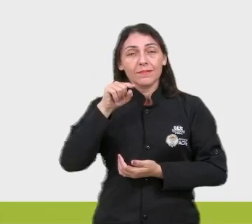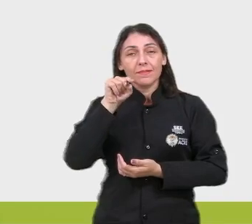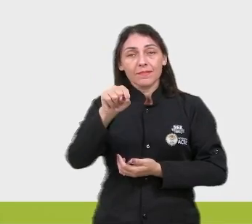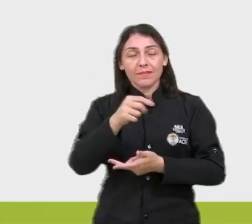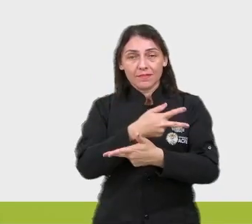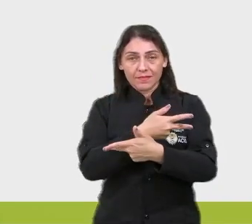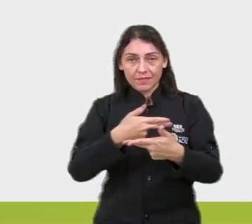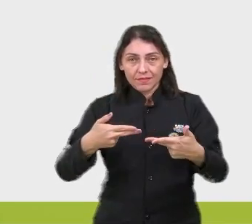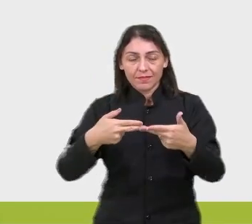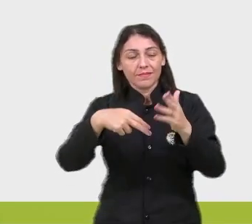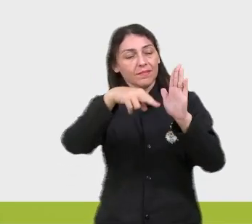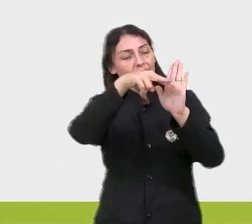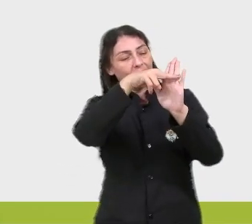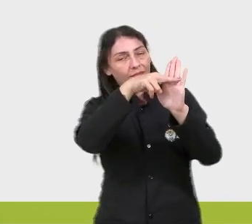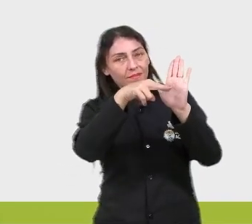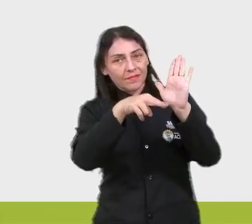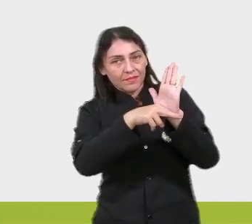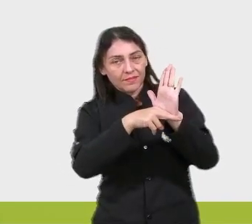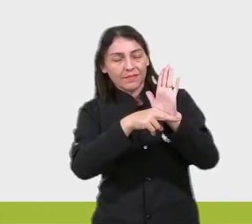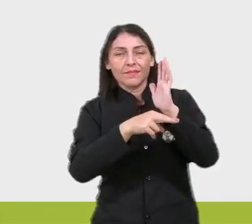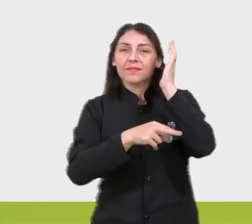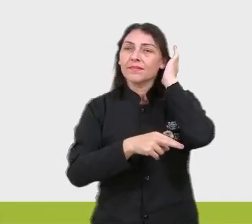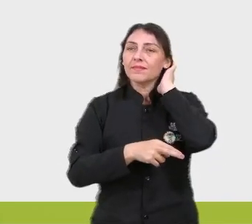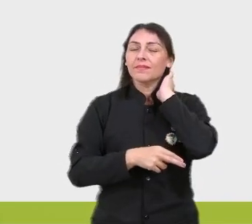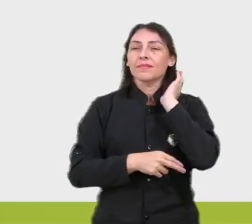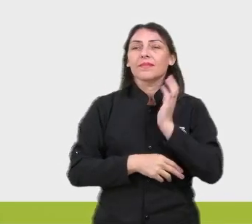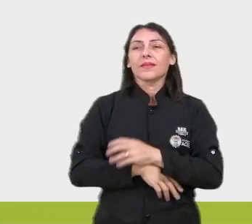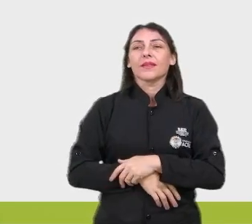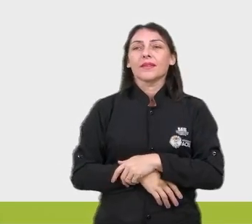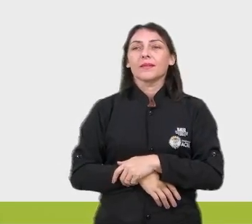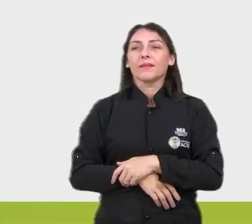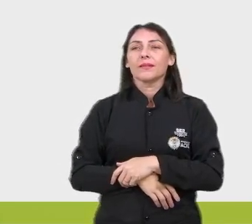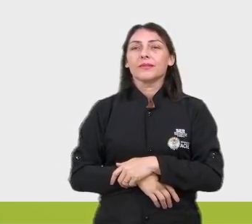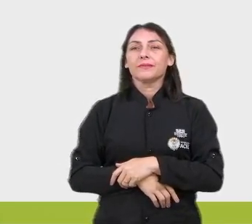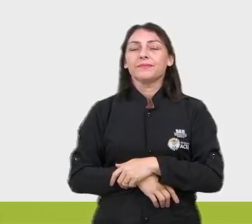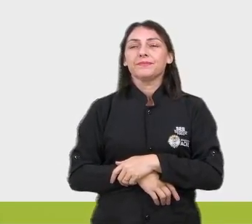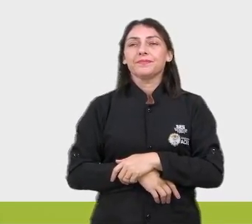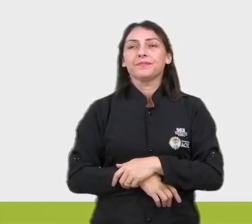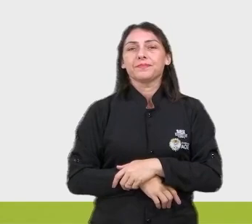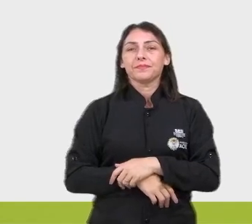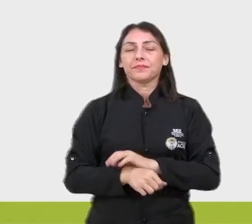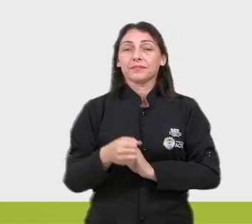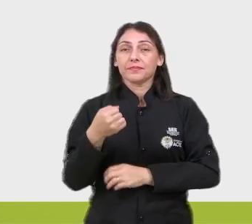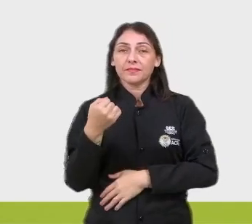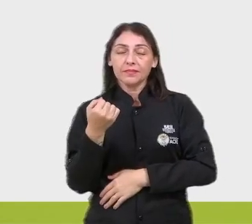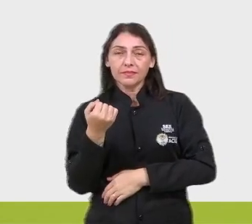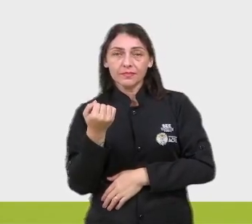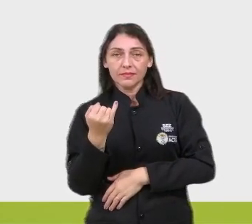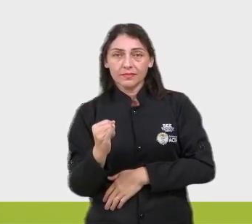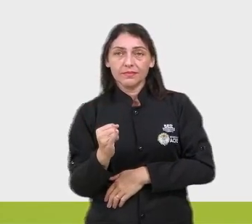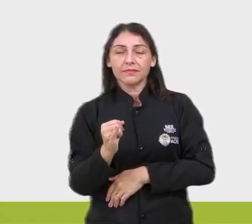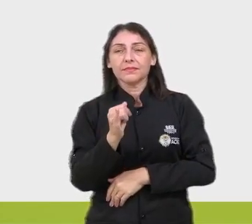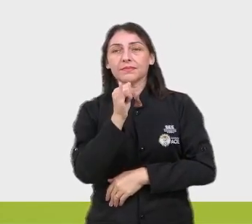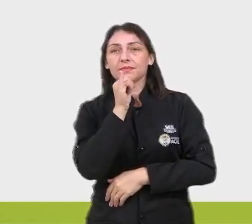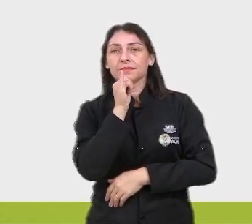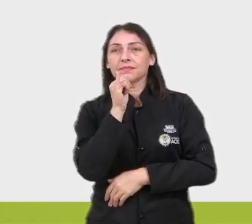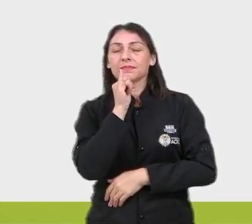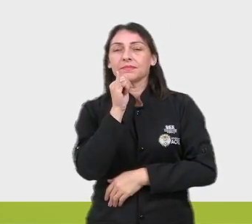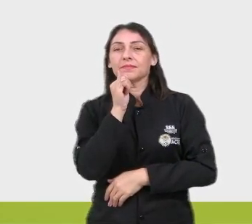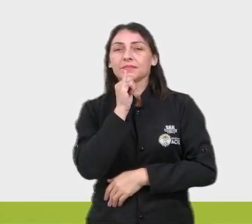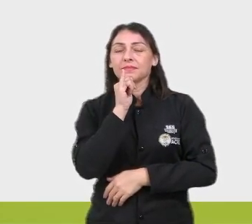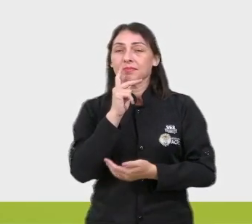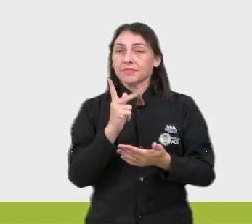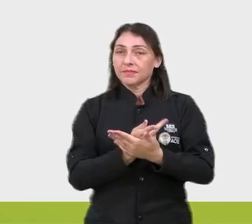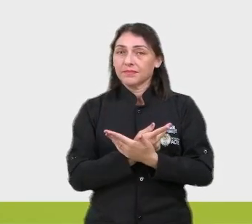essas questões da pontuação, tá? Se o seu, vamos dizer assim, calcanhar de